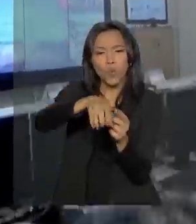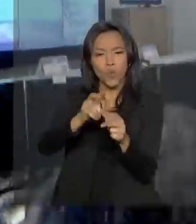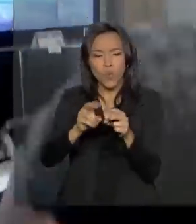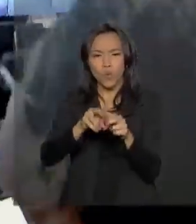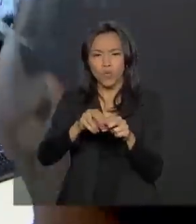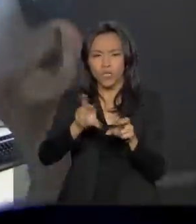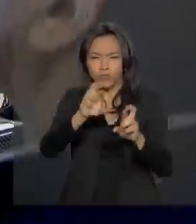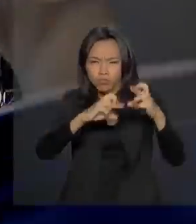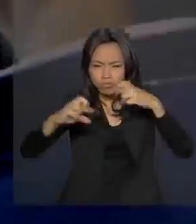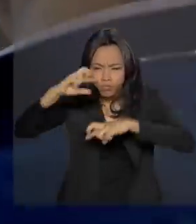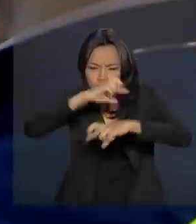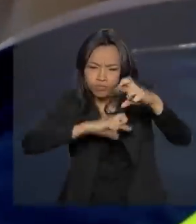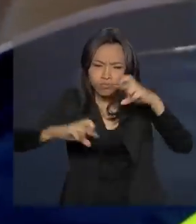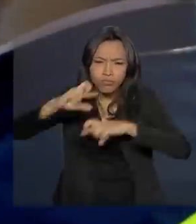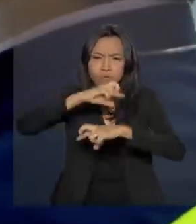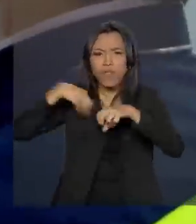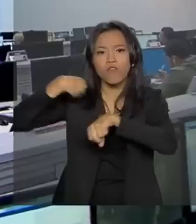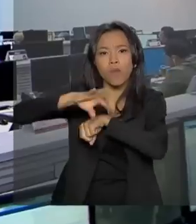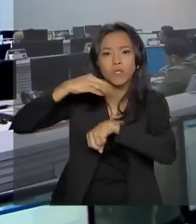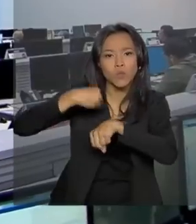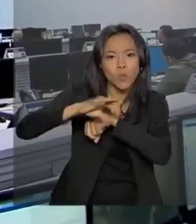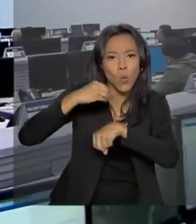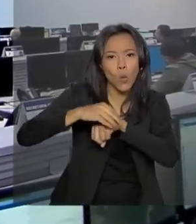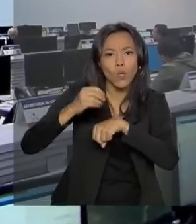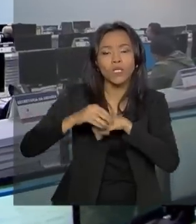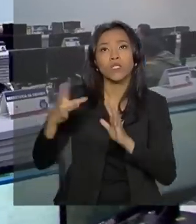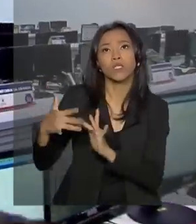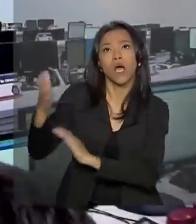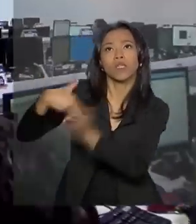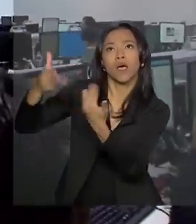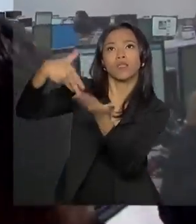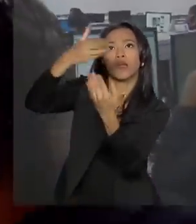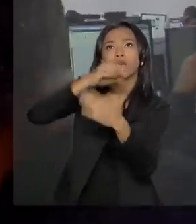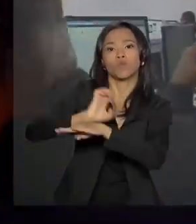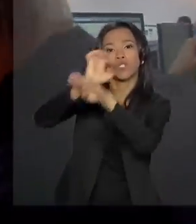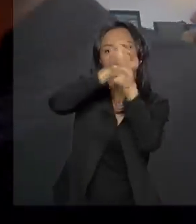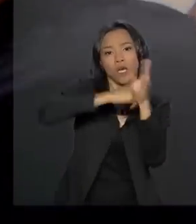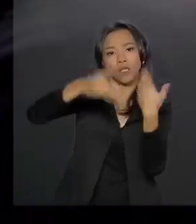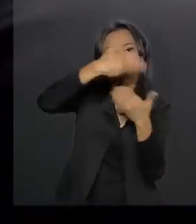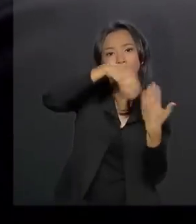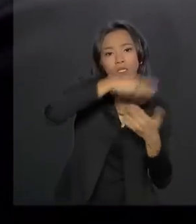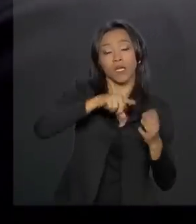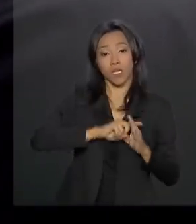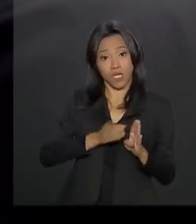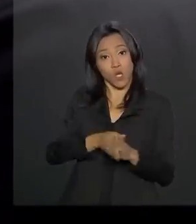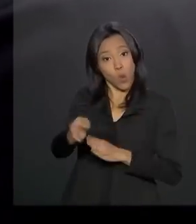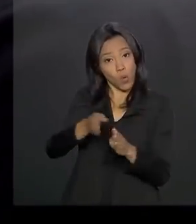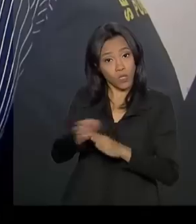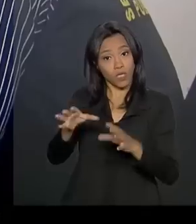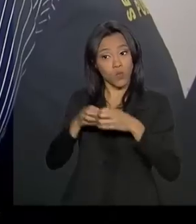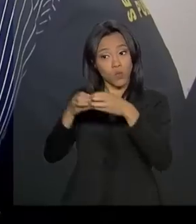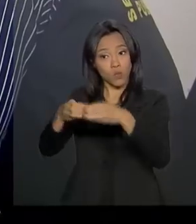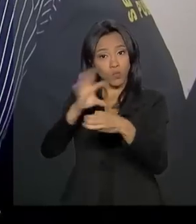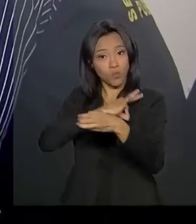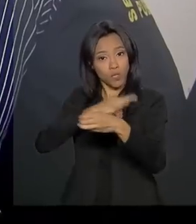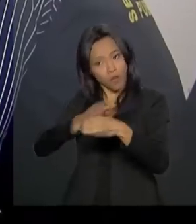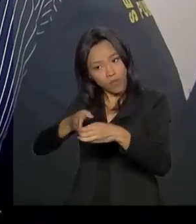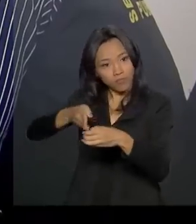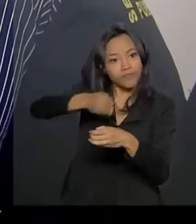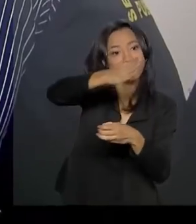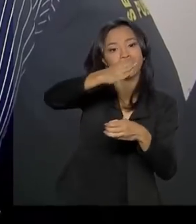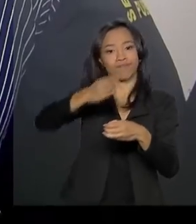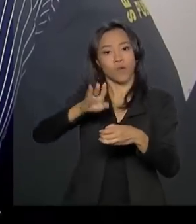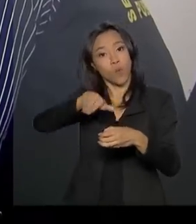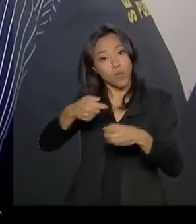normalmente, compartilhando informações em tempo real com os estados e ainda ordena missões policiais e investigativas quando necessário. A